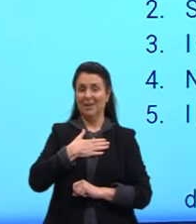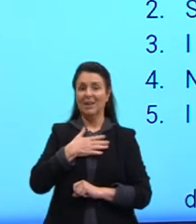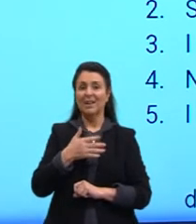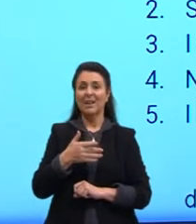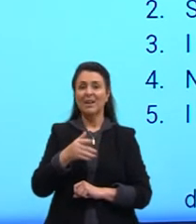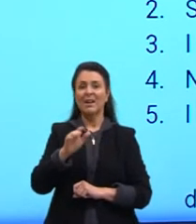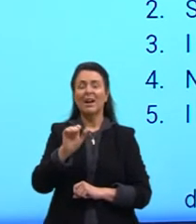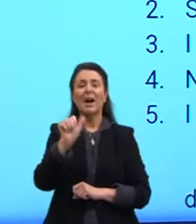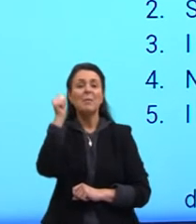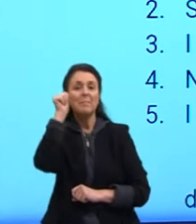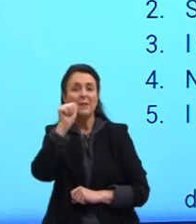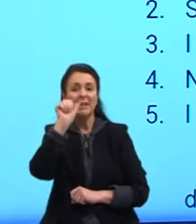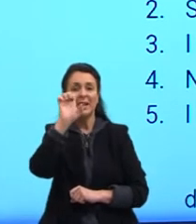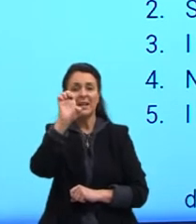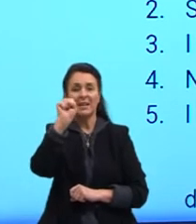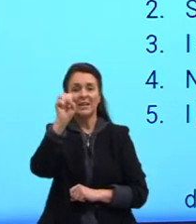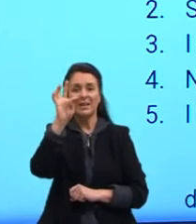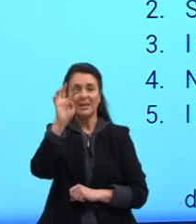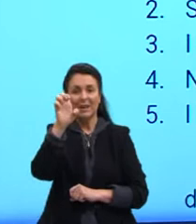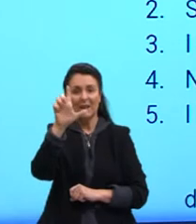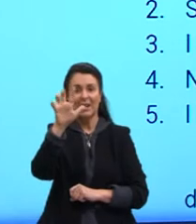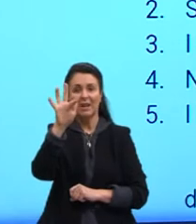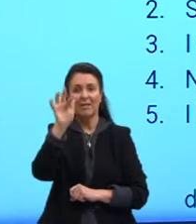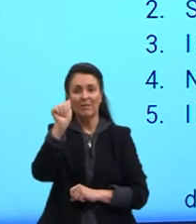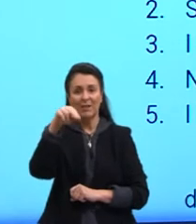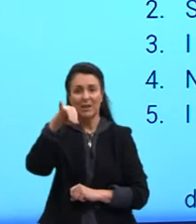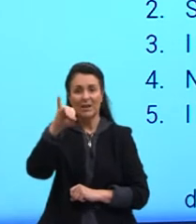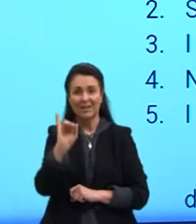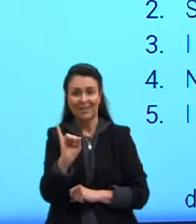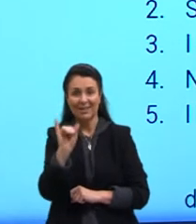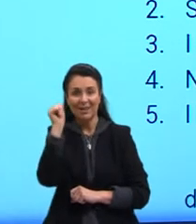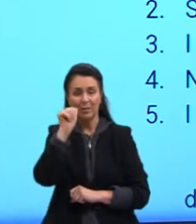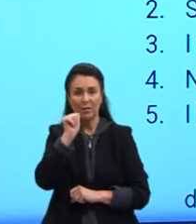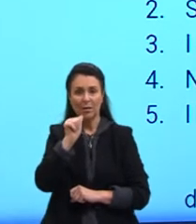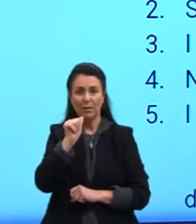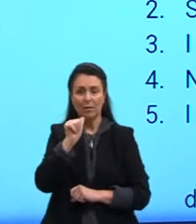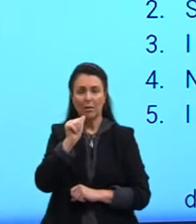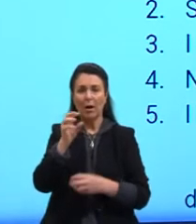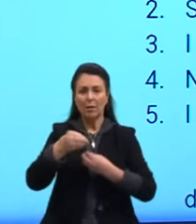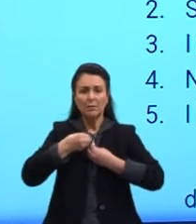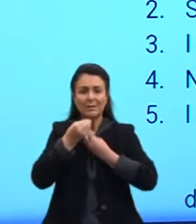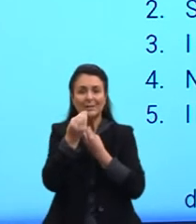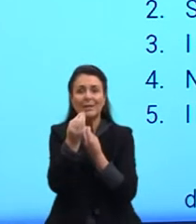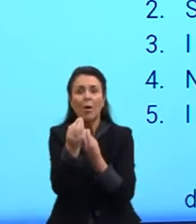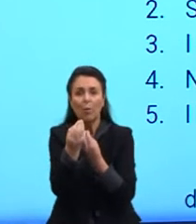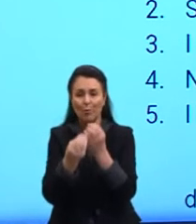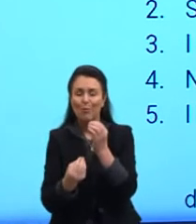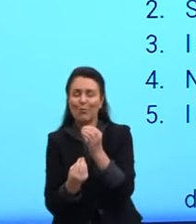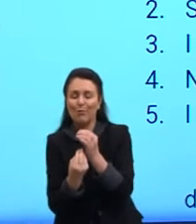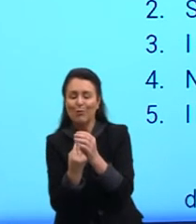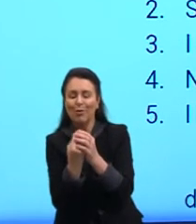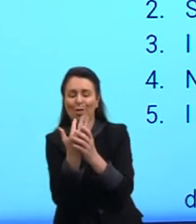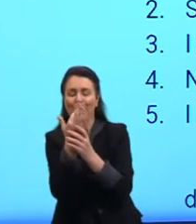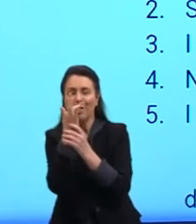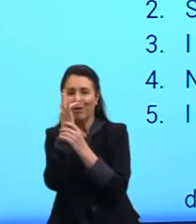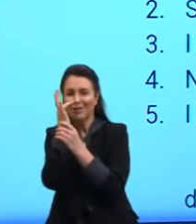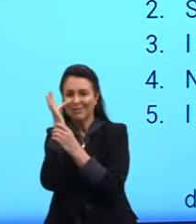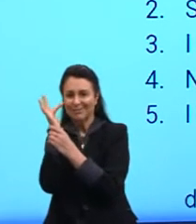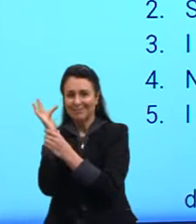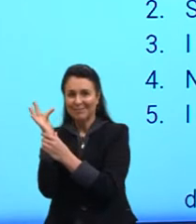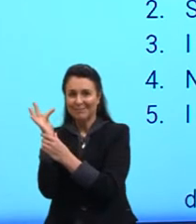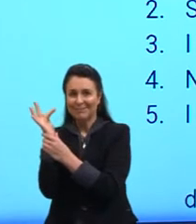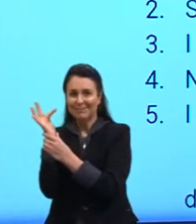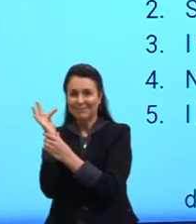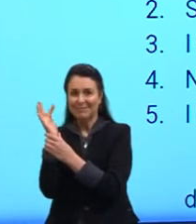Stephanie gave them flowers. Stephanie lhes deu flores. Ok?